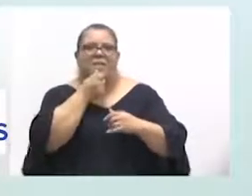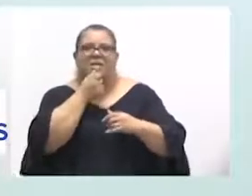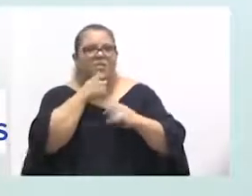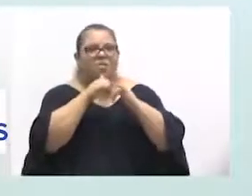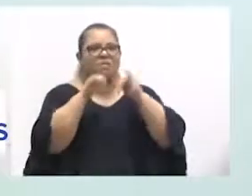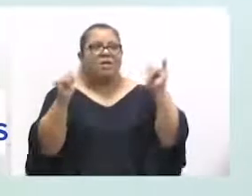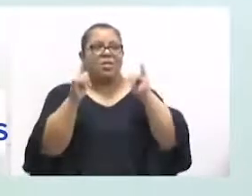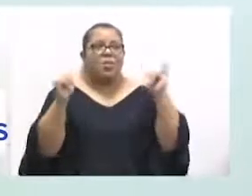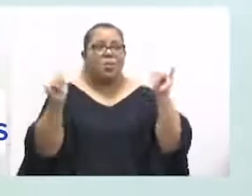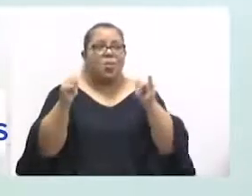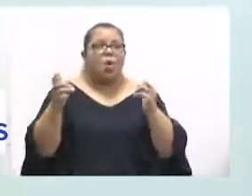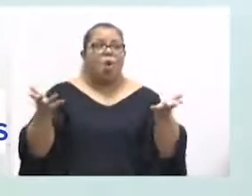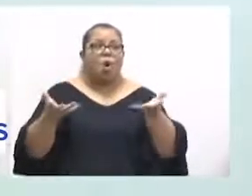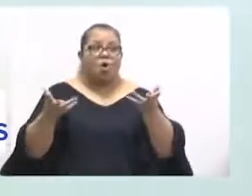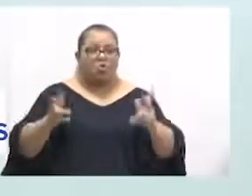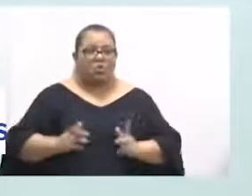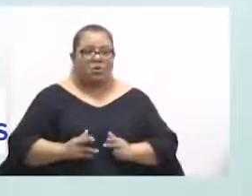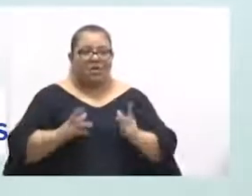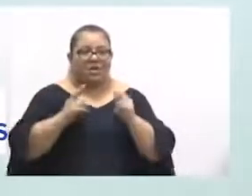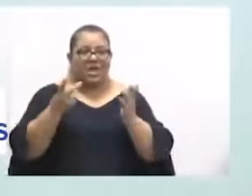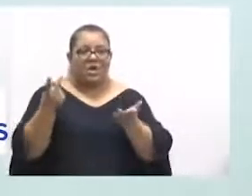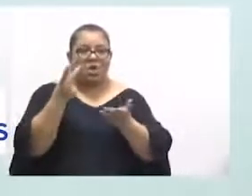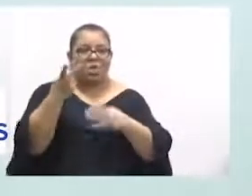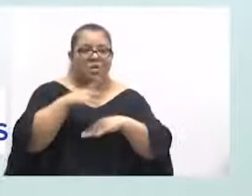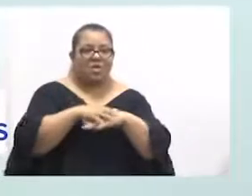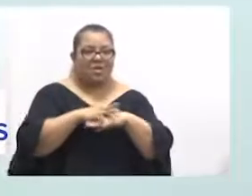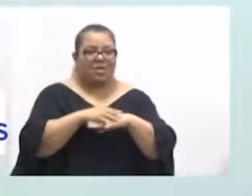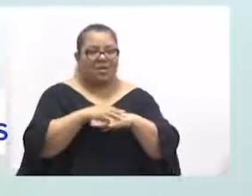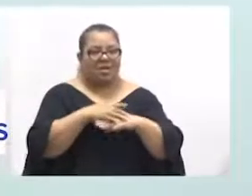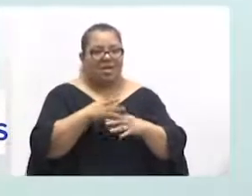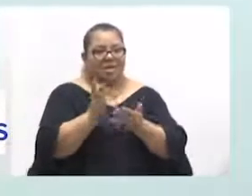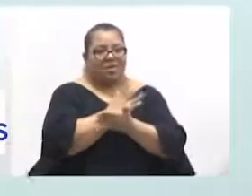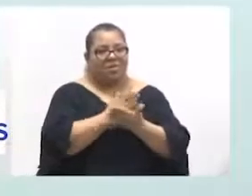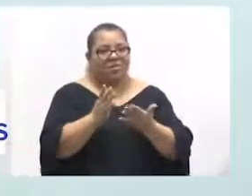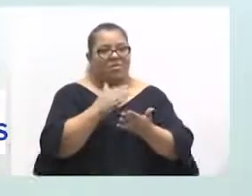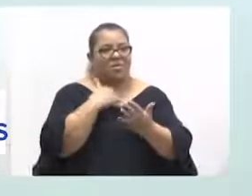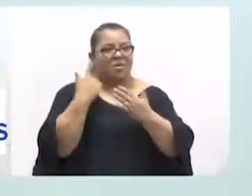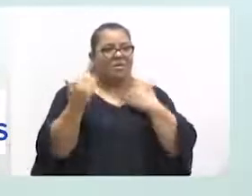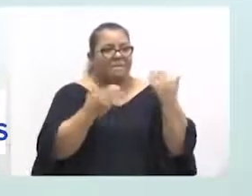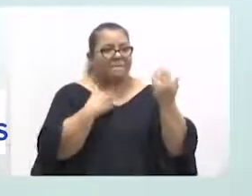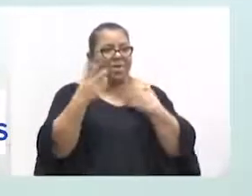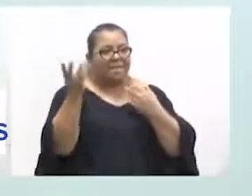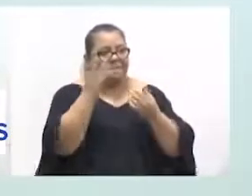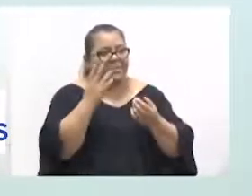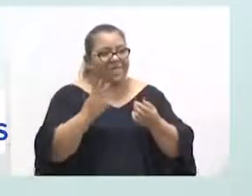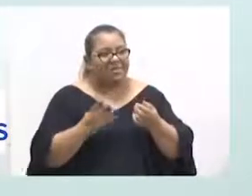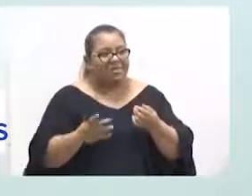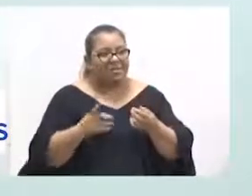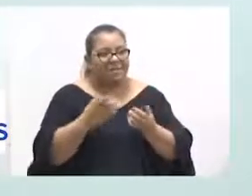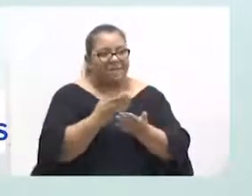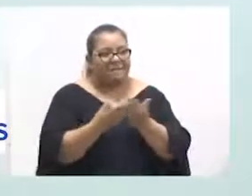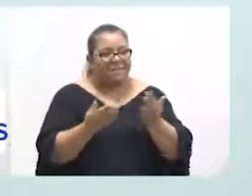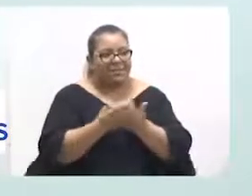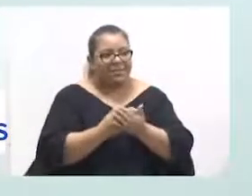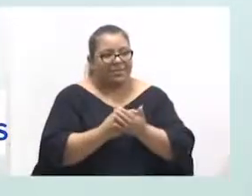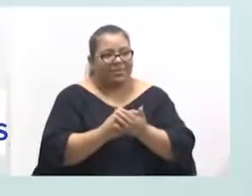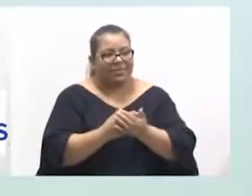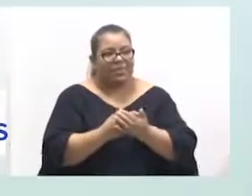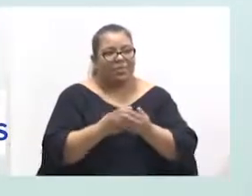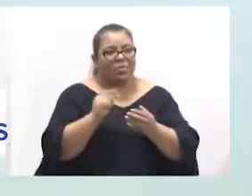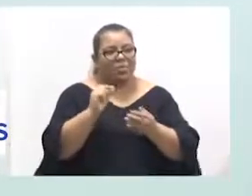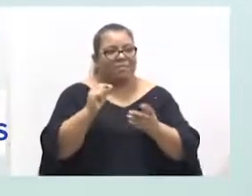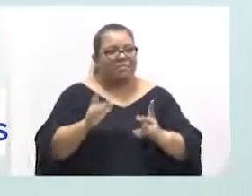hoje ele é a segunda doença que mais mata no Brasil. Ele só perde para a doença cardiovascular ainda,